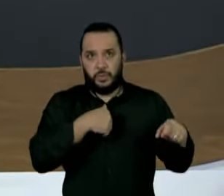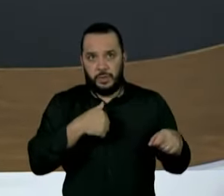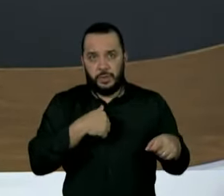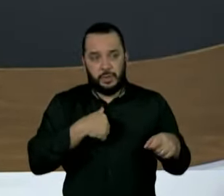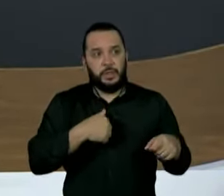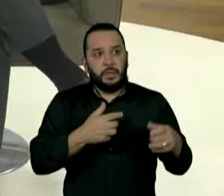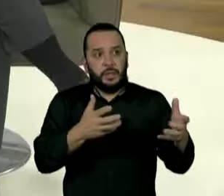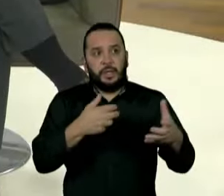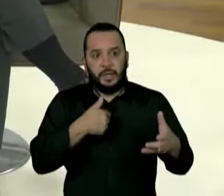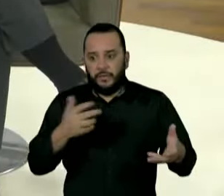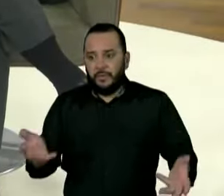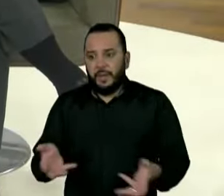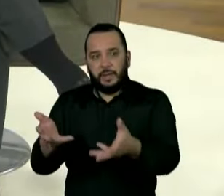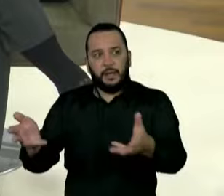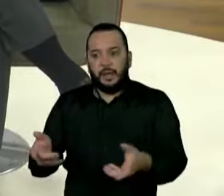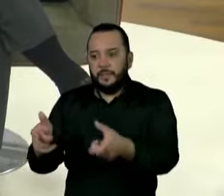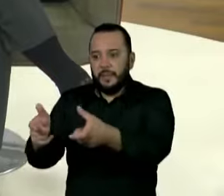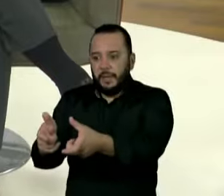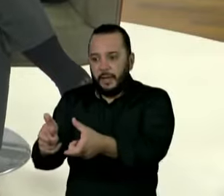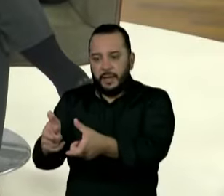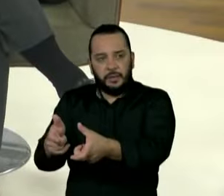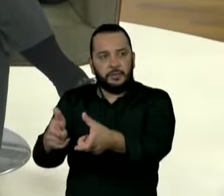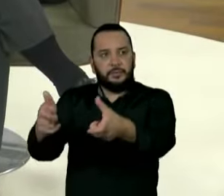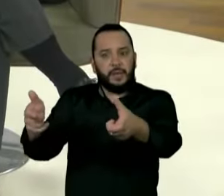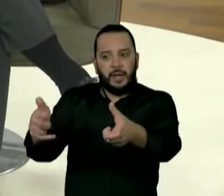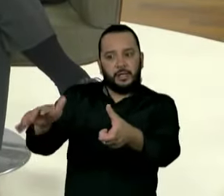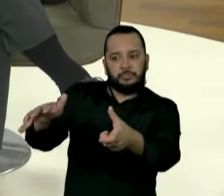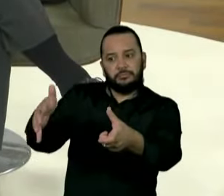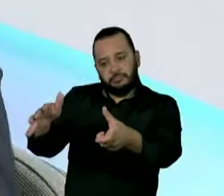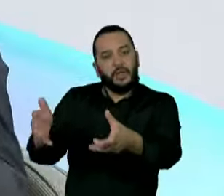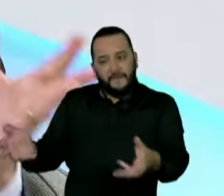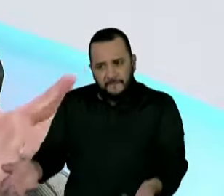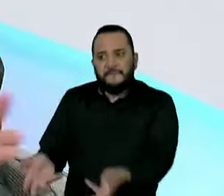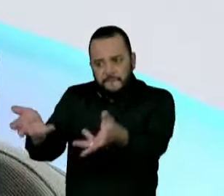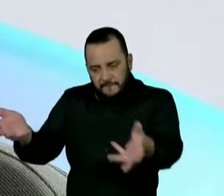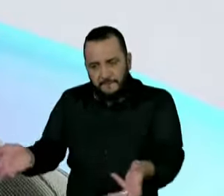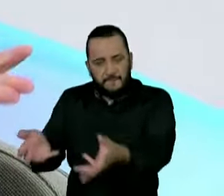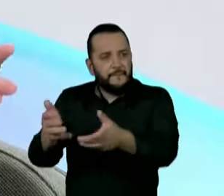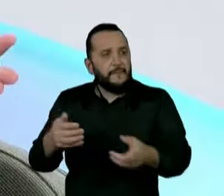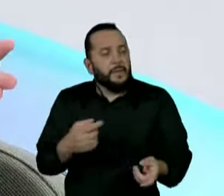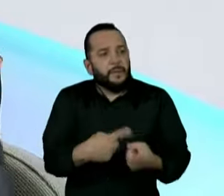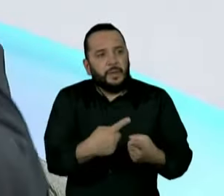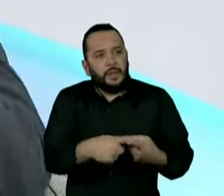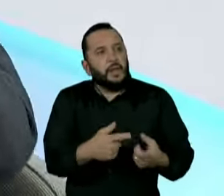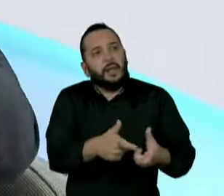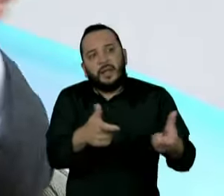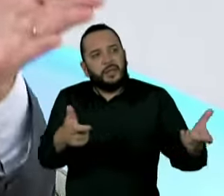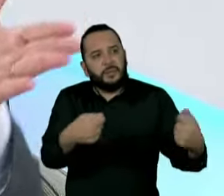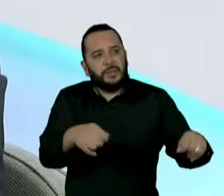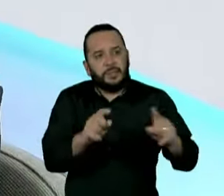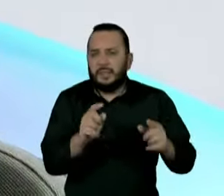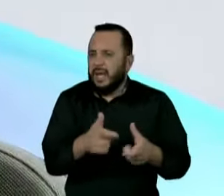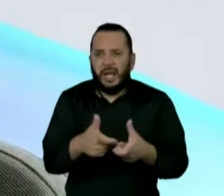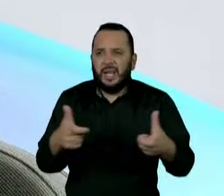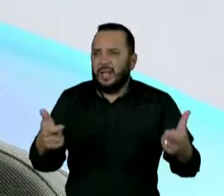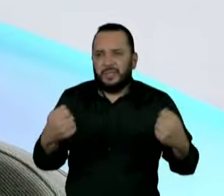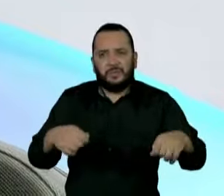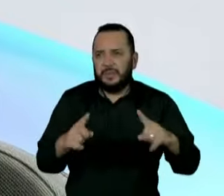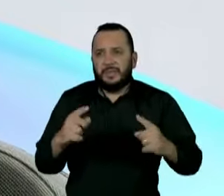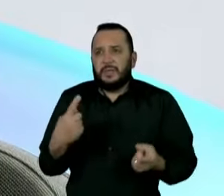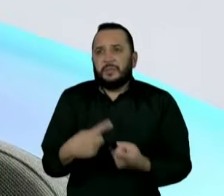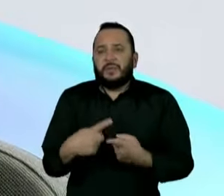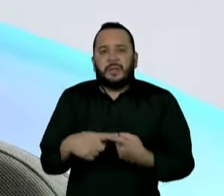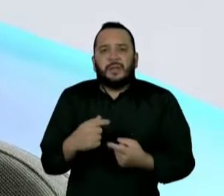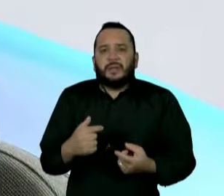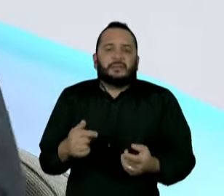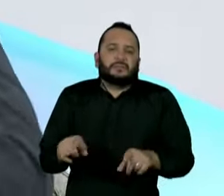pequenos e médios. Ah, bom. Então, aí está certo, os pequenos e médios. Porque os grandes em São Paulo não são muitos, porque nem tem espaço muito físico para